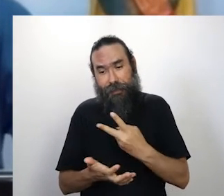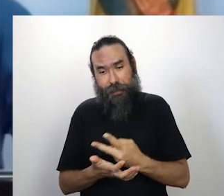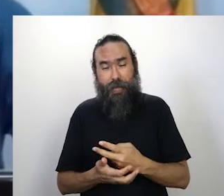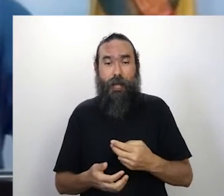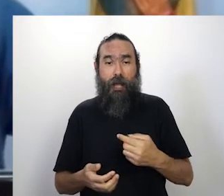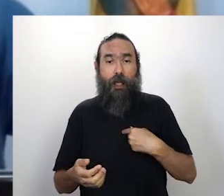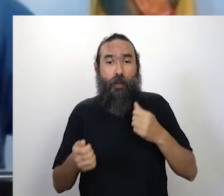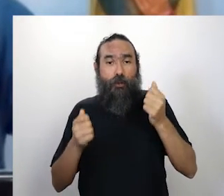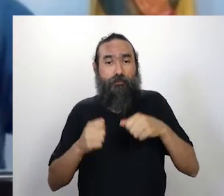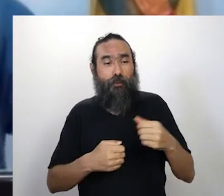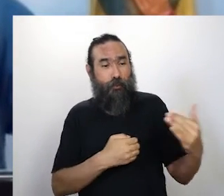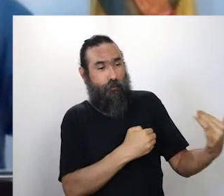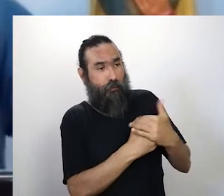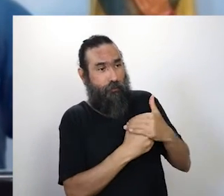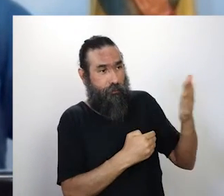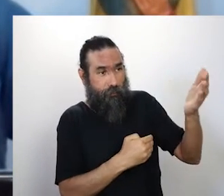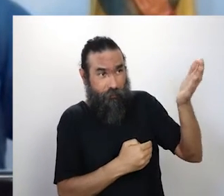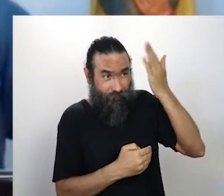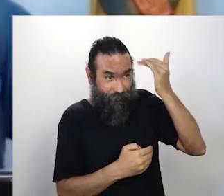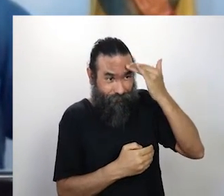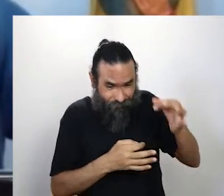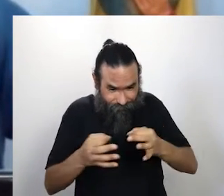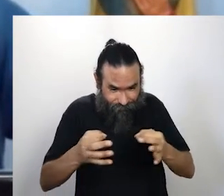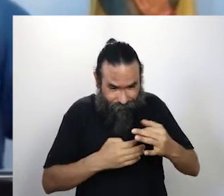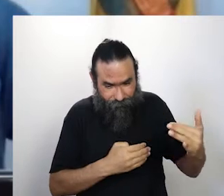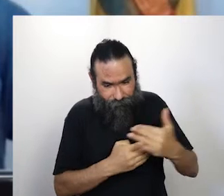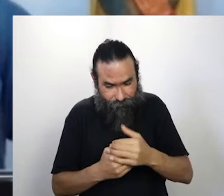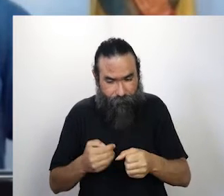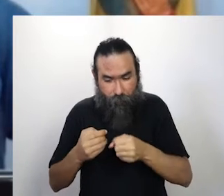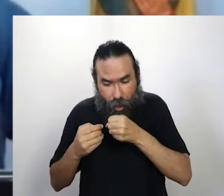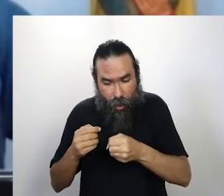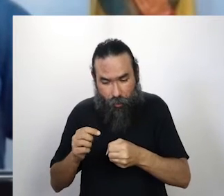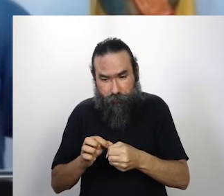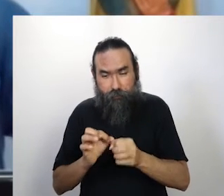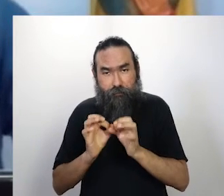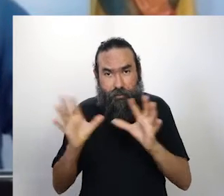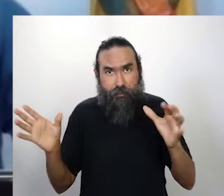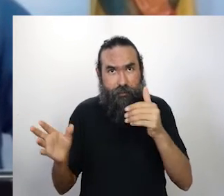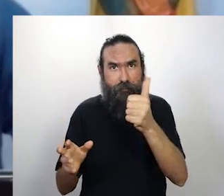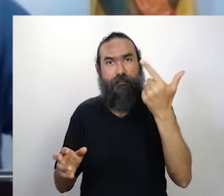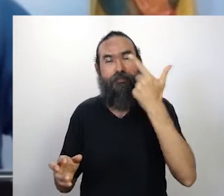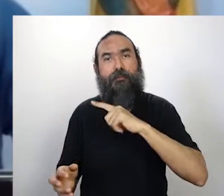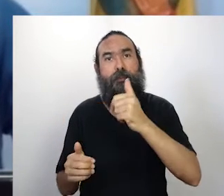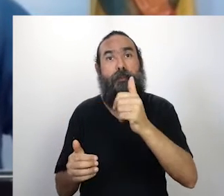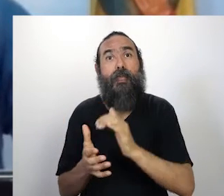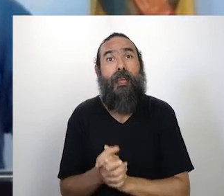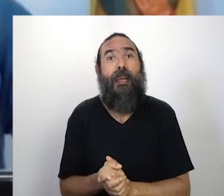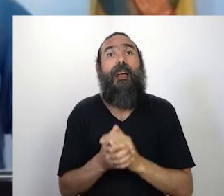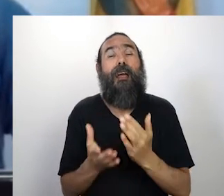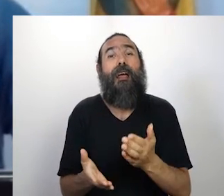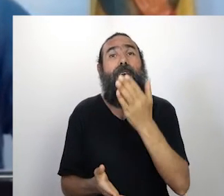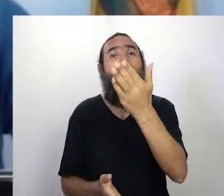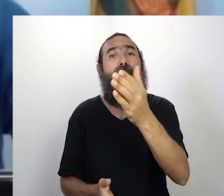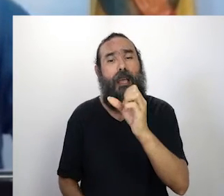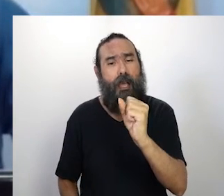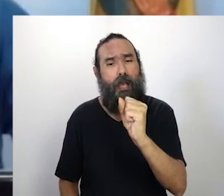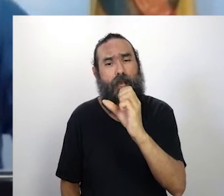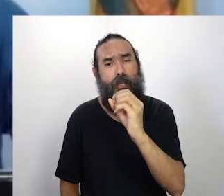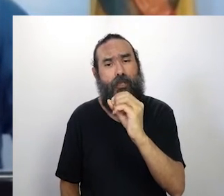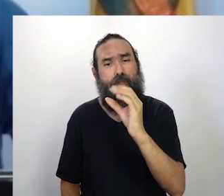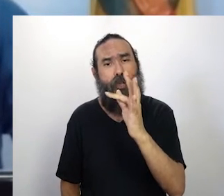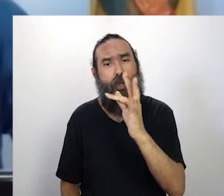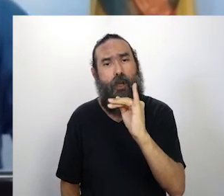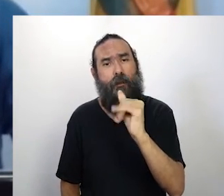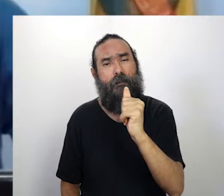grupo também para poder corrigir a gente. Agora eu abri o áudio, André, agora deu bom. A Sofia está perguntando, Ruth, qual é